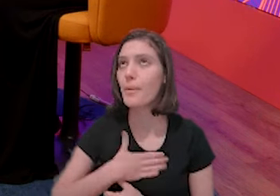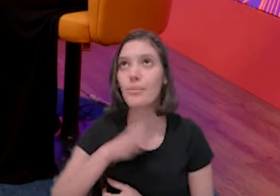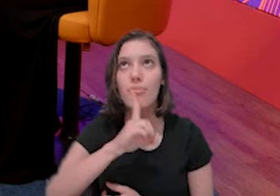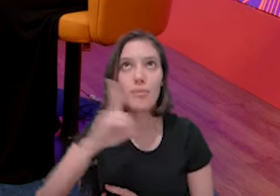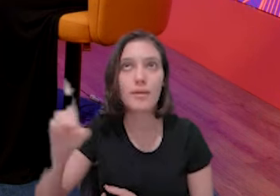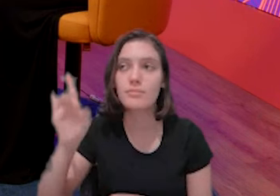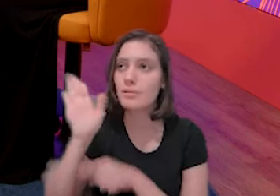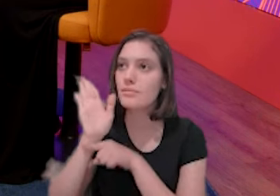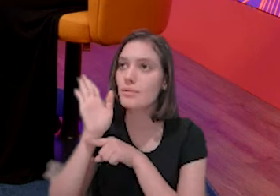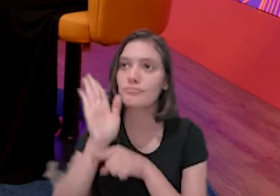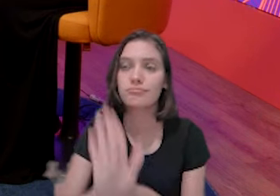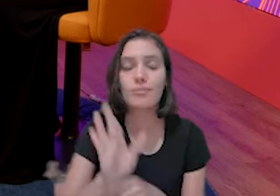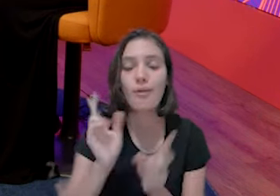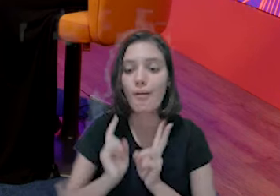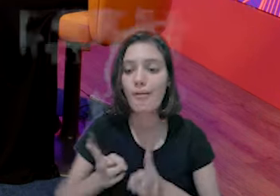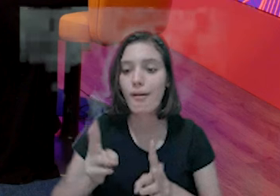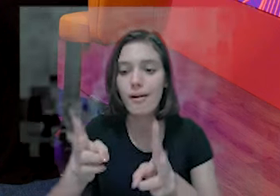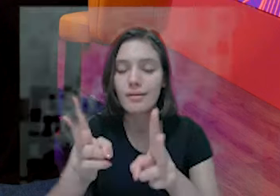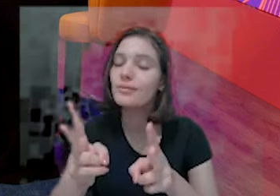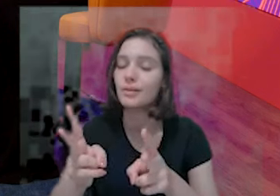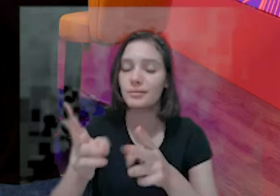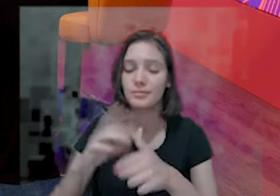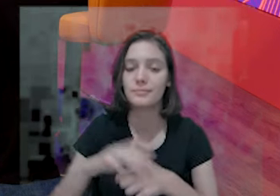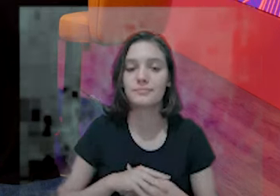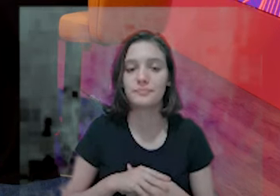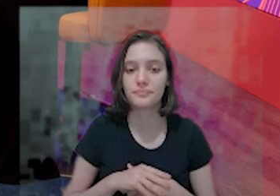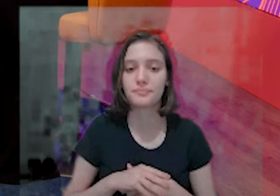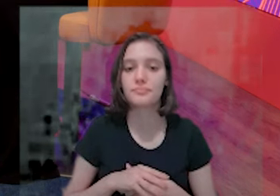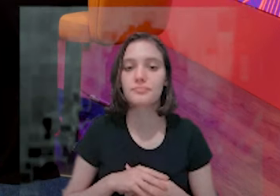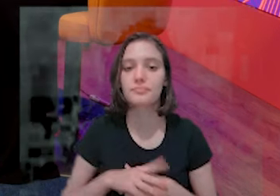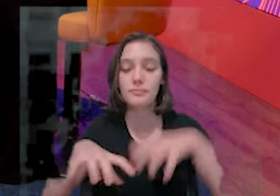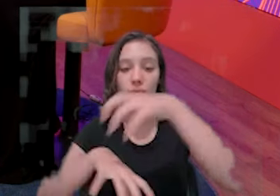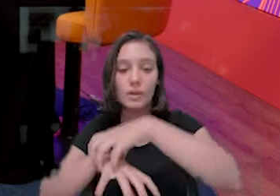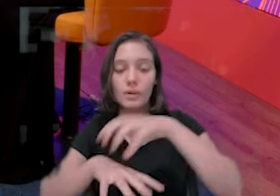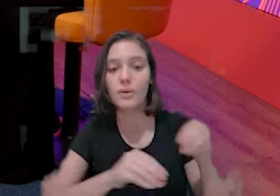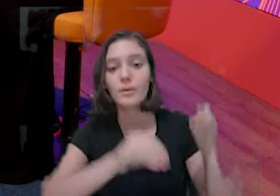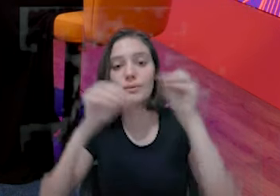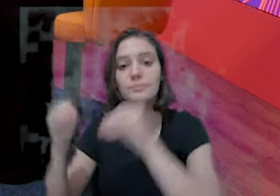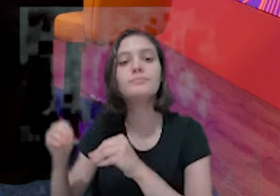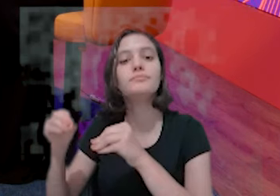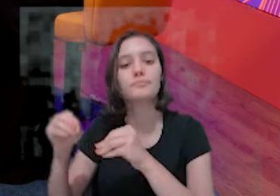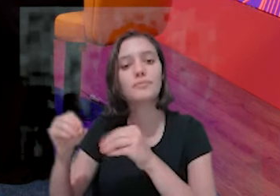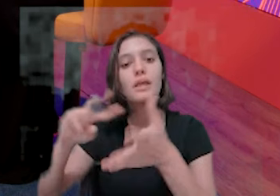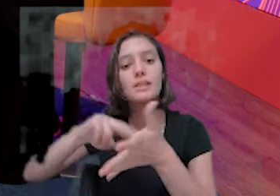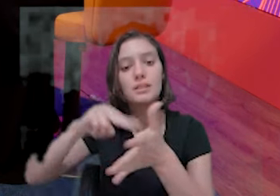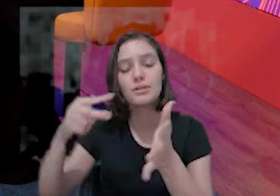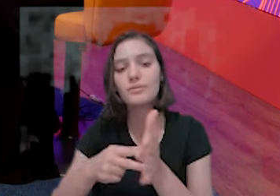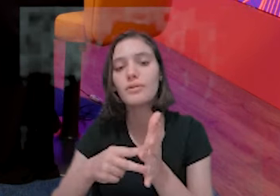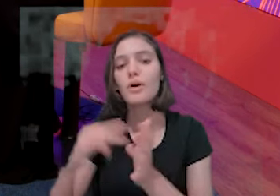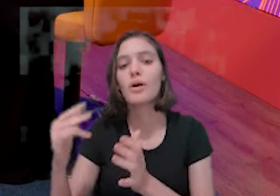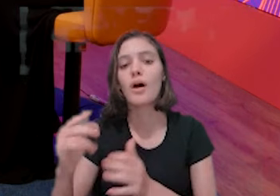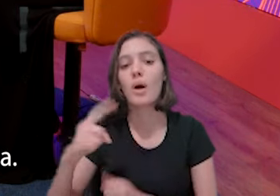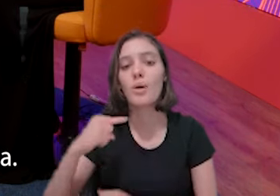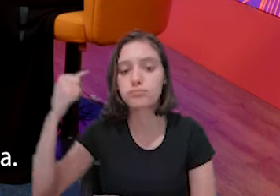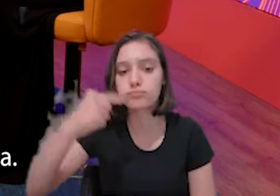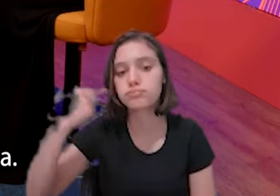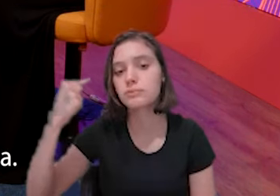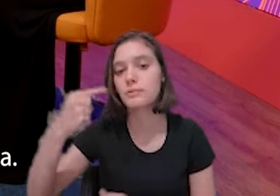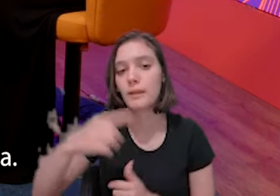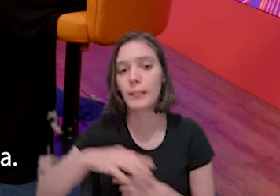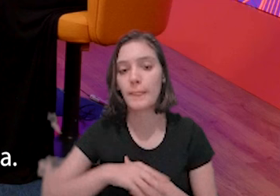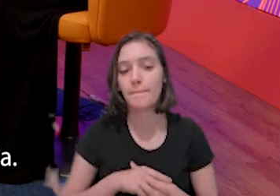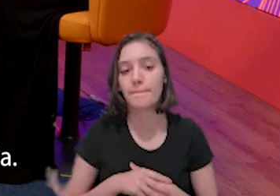significa bastante o jurídico no centro do imigrante. Não, e deu tão certo os serviços que o centro de imigrante